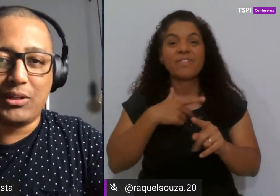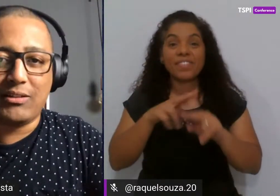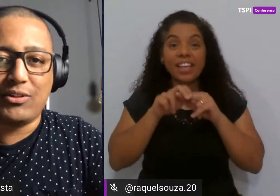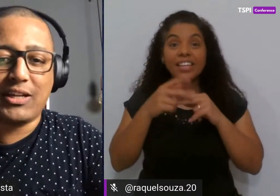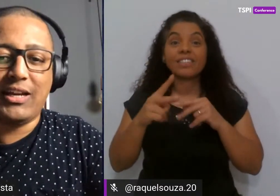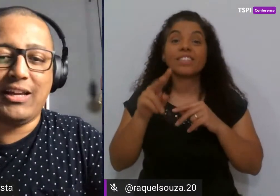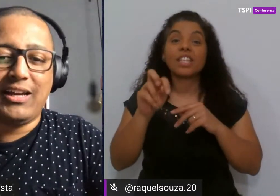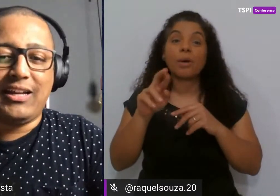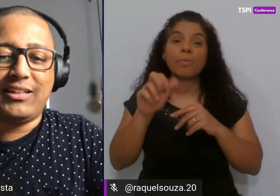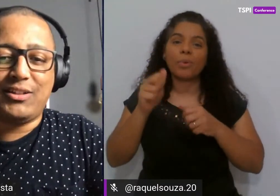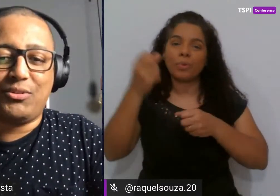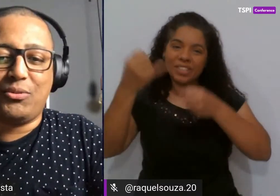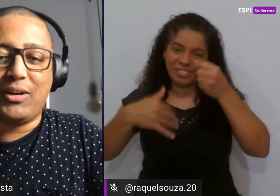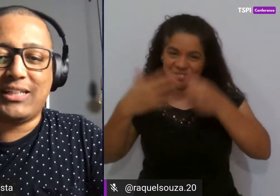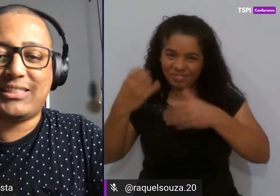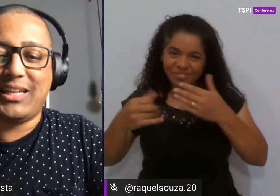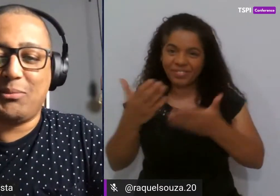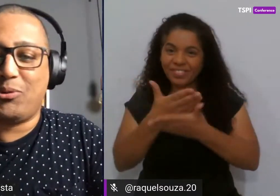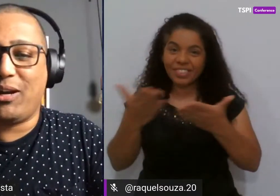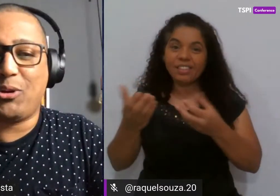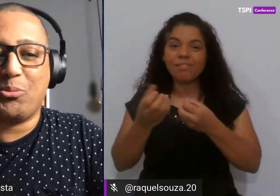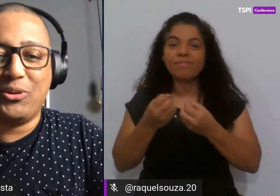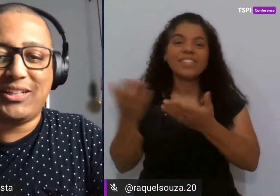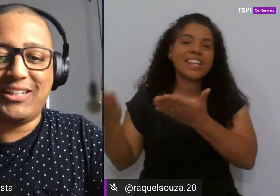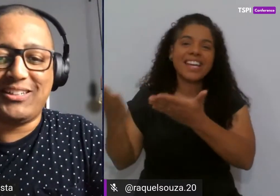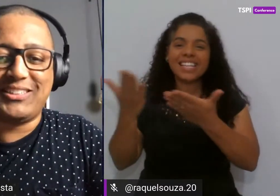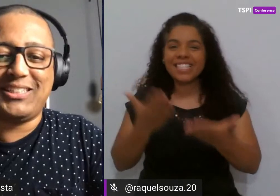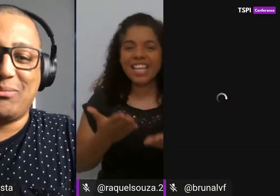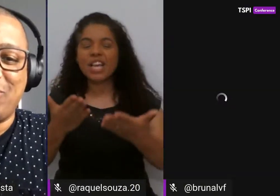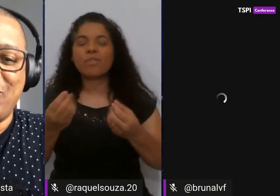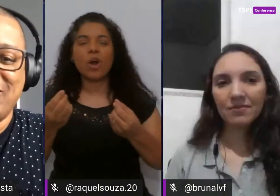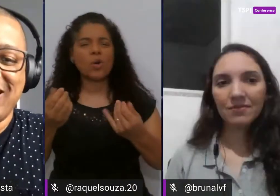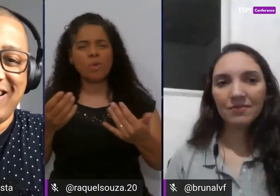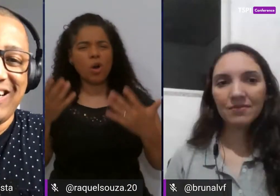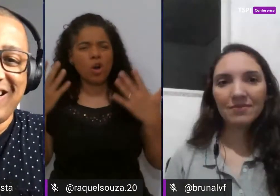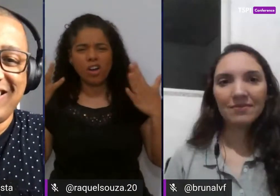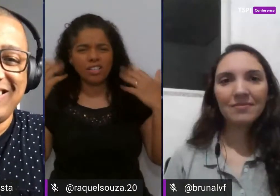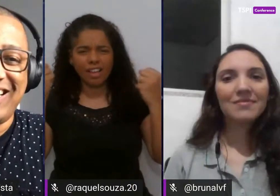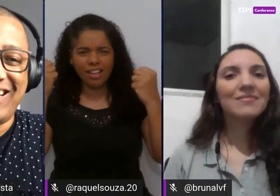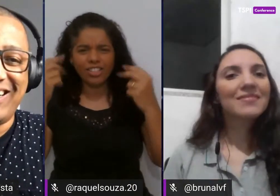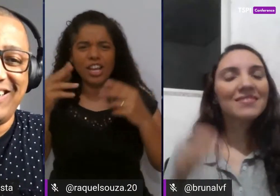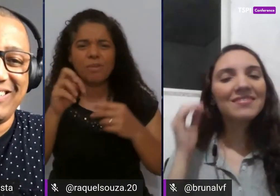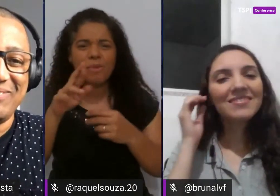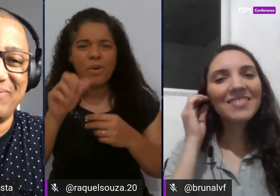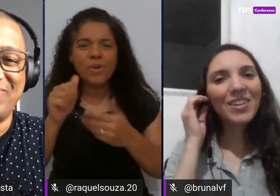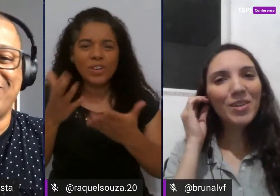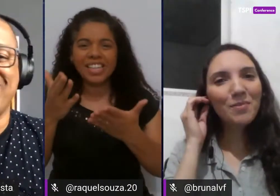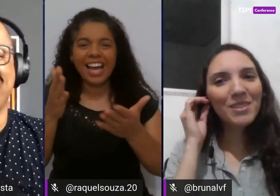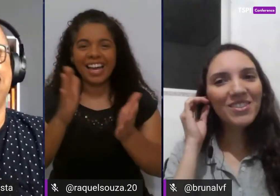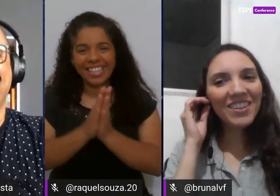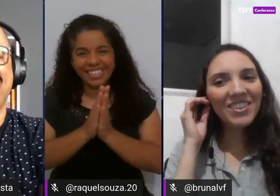da Bruna, ok? Então, recebam aí com muita energia, Bruna, e aí?